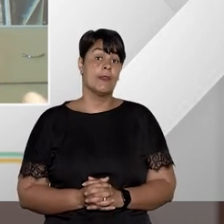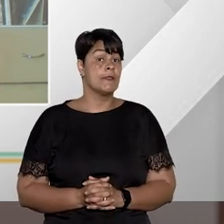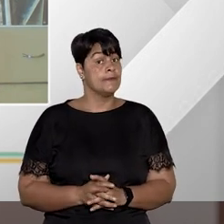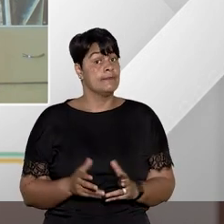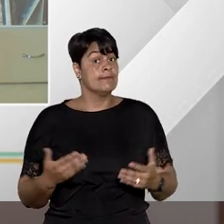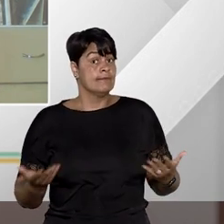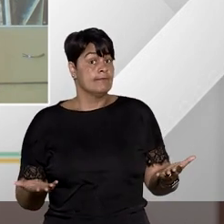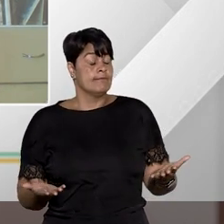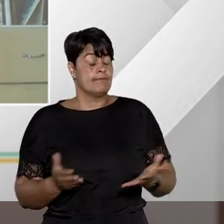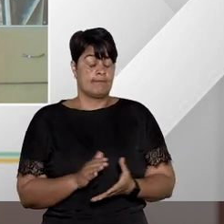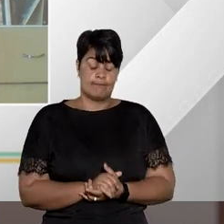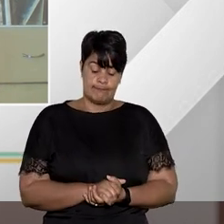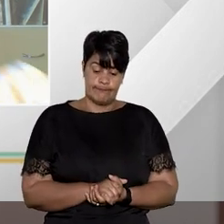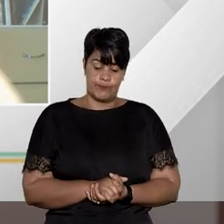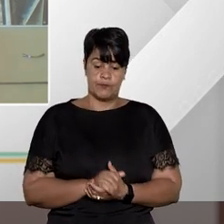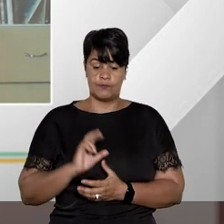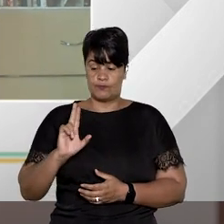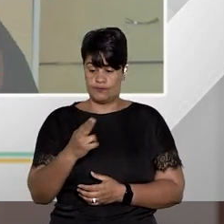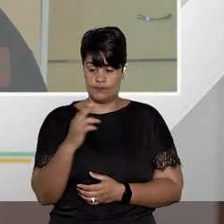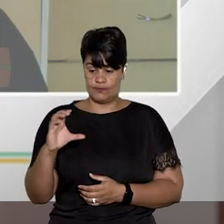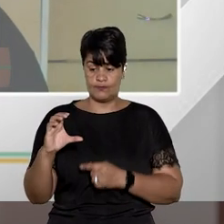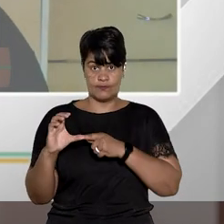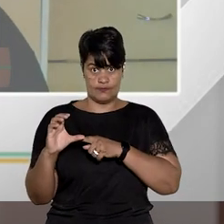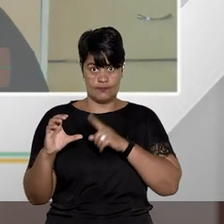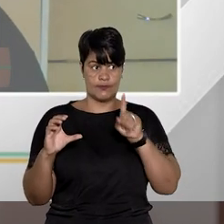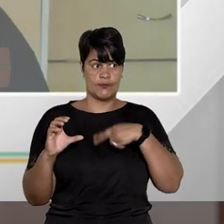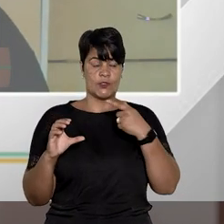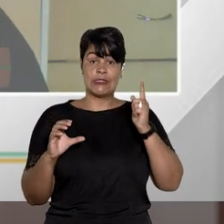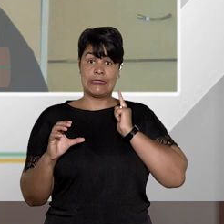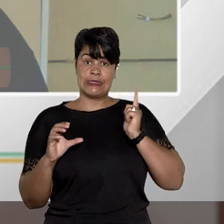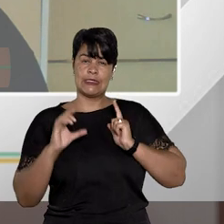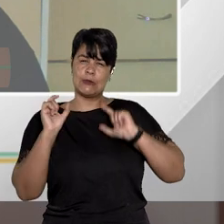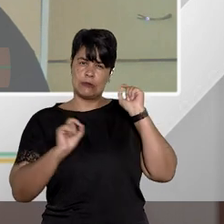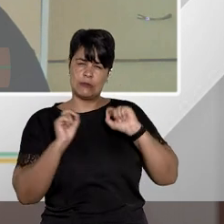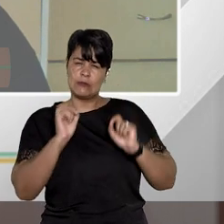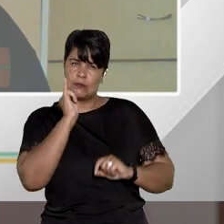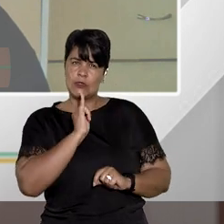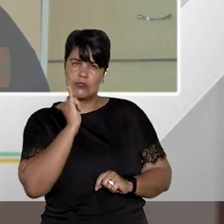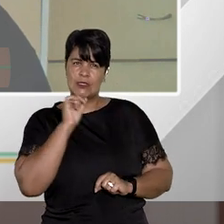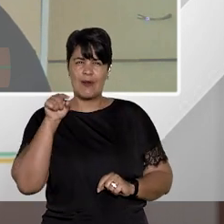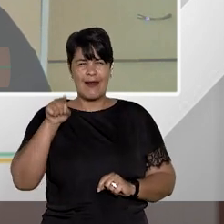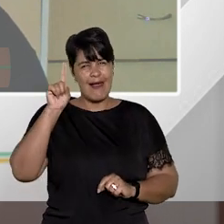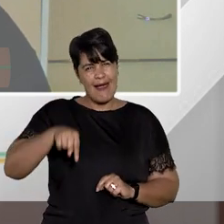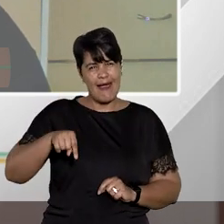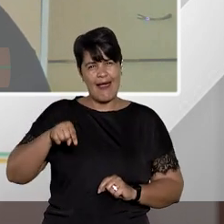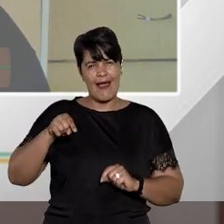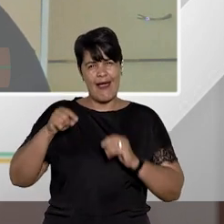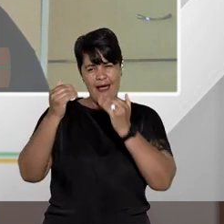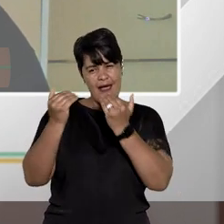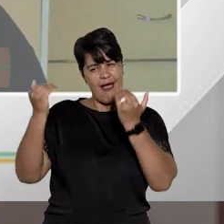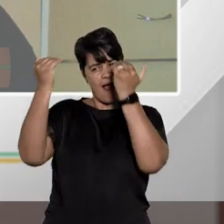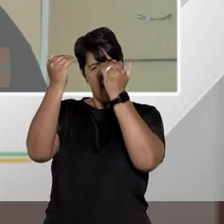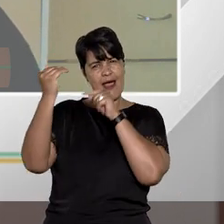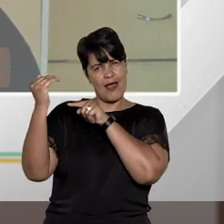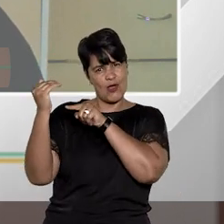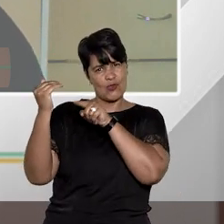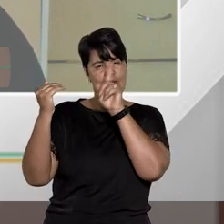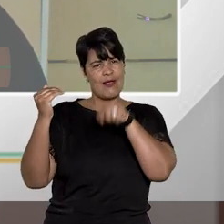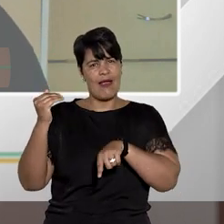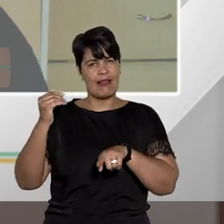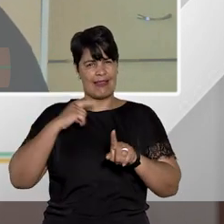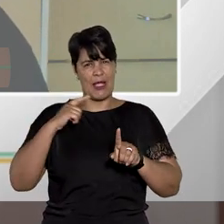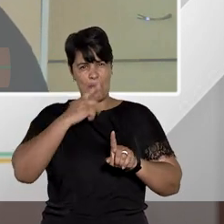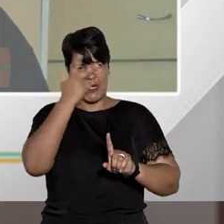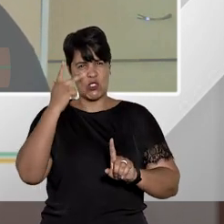gente tem aí uma figura interessante que é chamada de autoridade coatora. O é isso? É a autoridade que